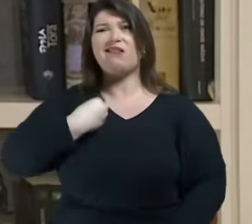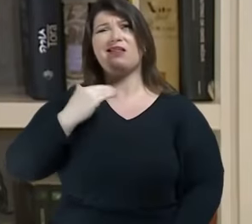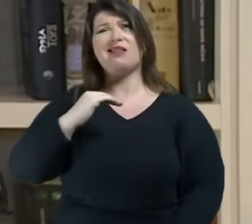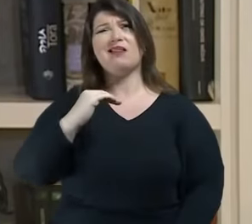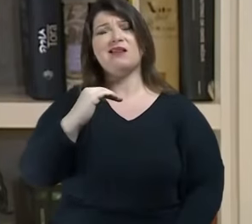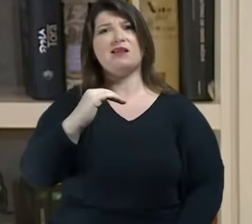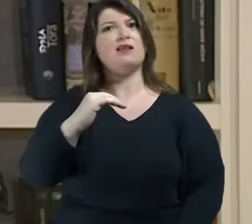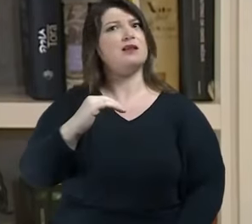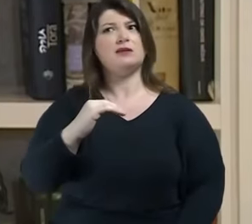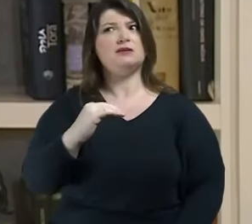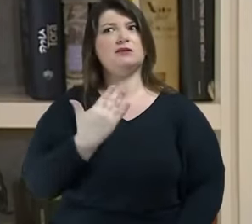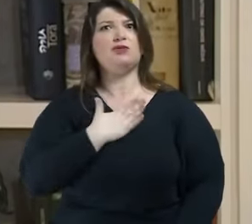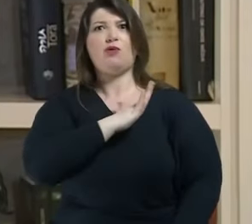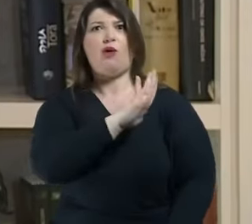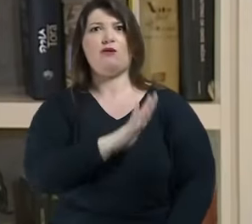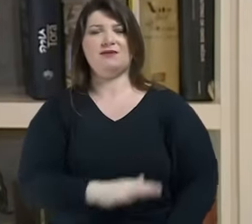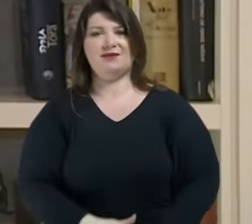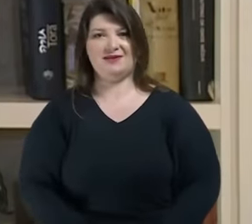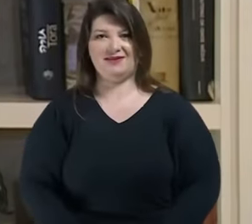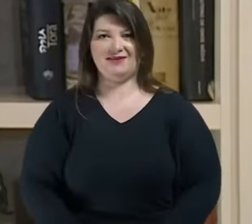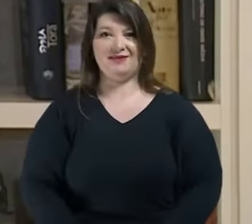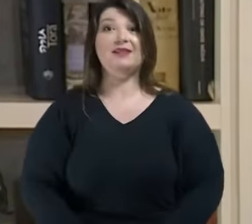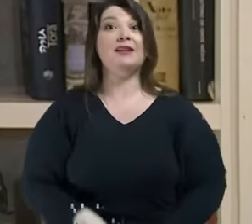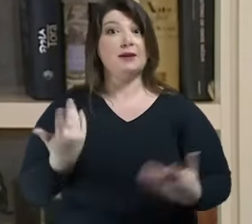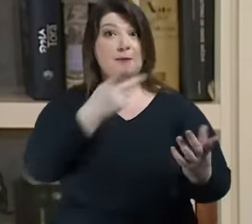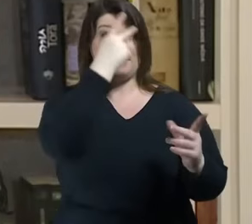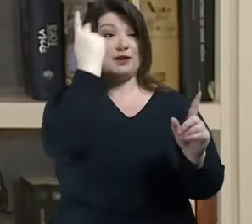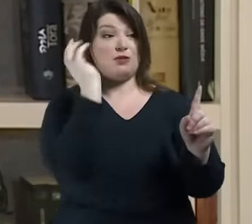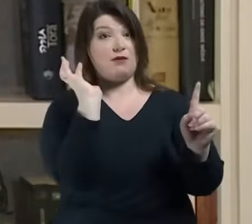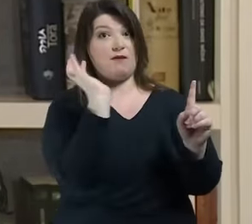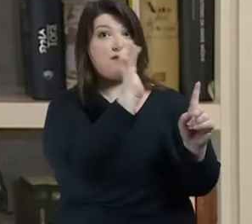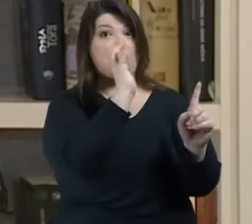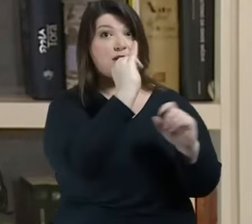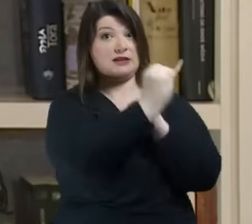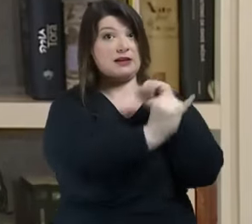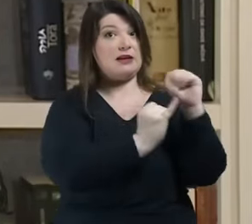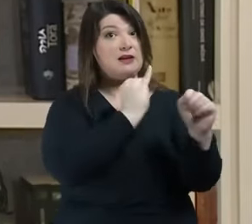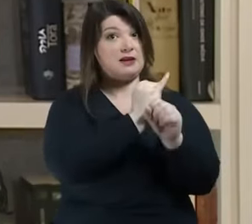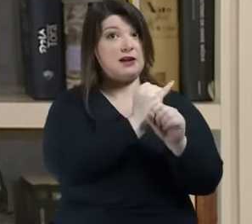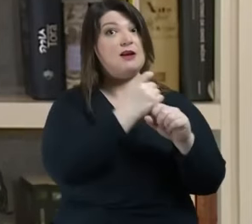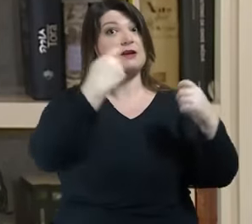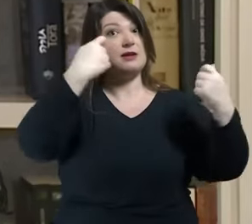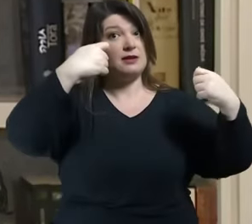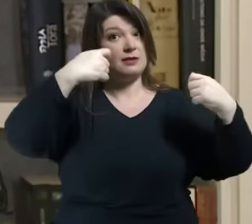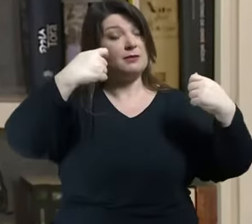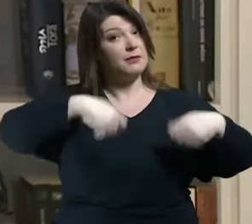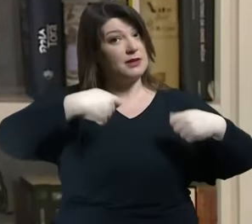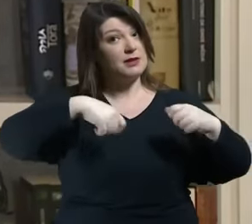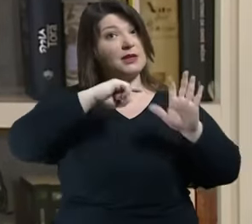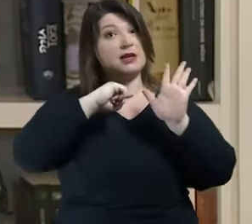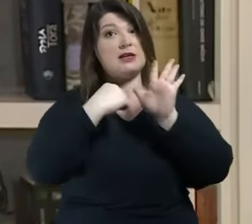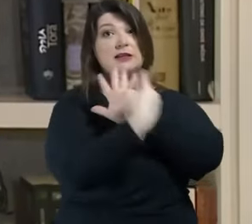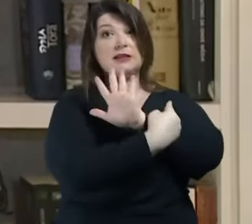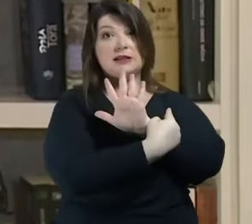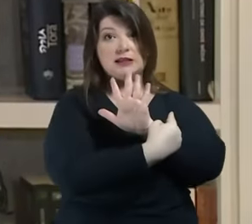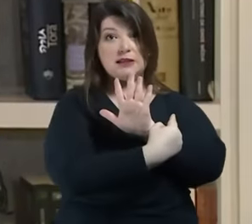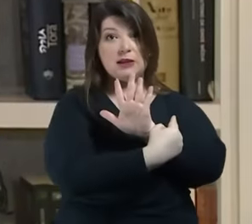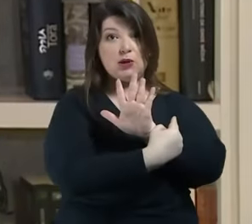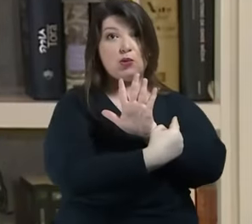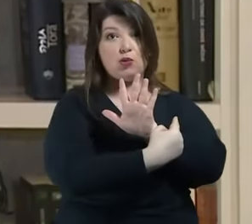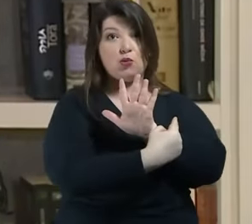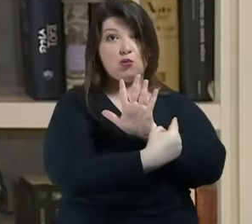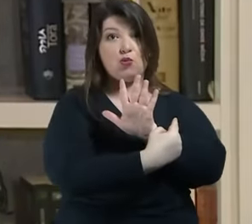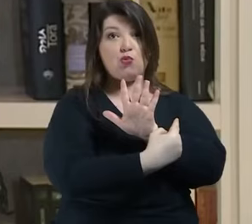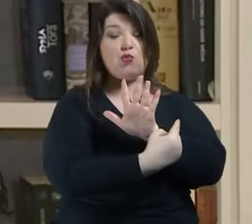sabe que ele precisa de cinco recursos você pode chamar de cinco máscaras se preferir para que seu vídeo seja visto para que seu post